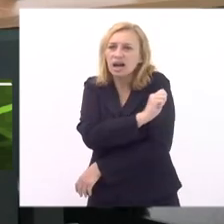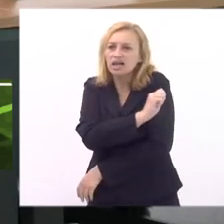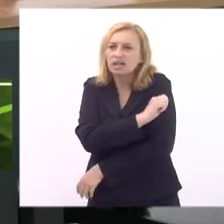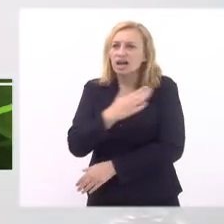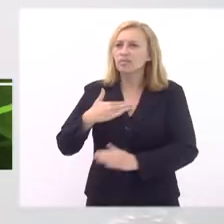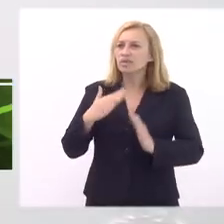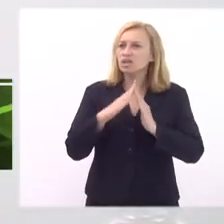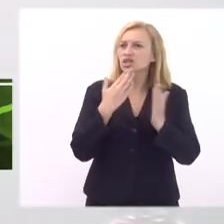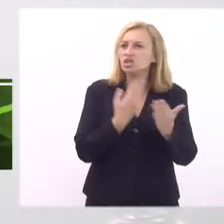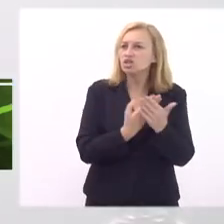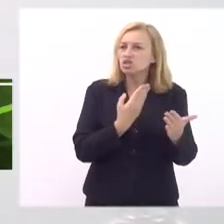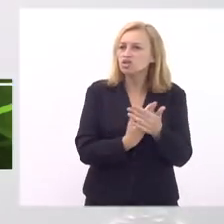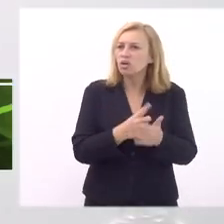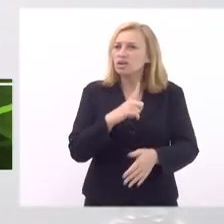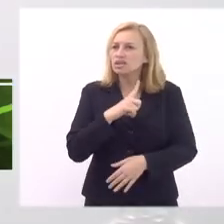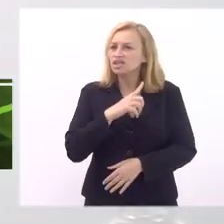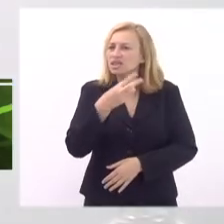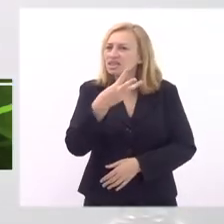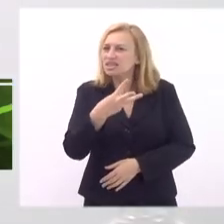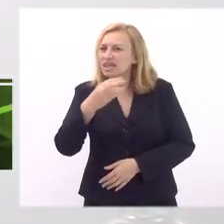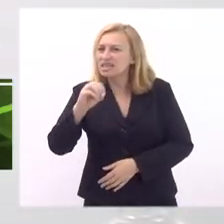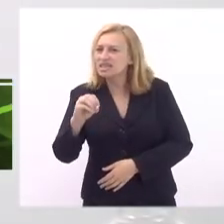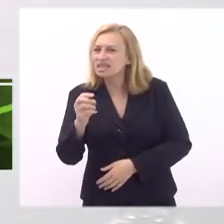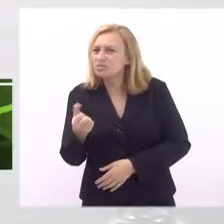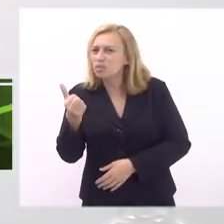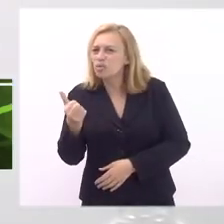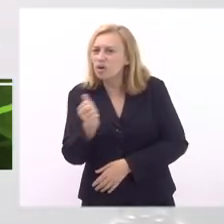acho que tem trezentos ou duzentos e pouco aluno